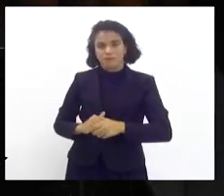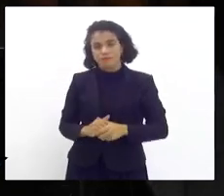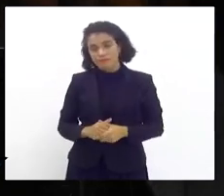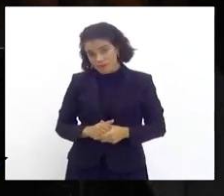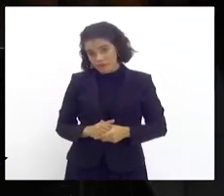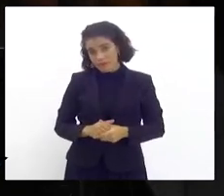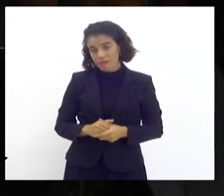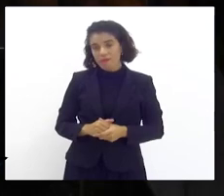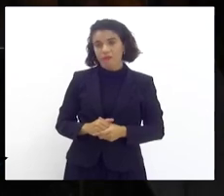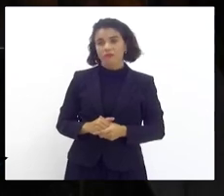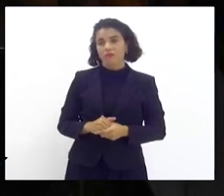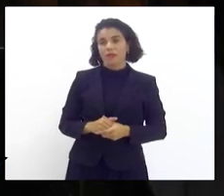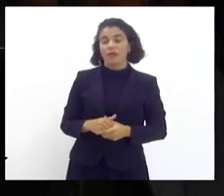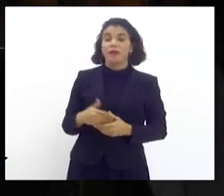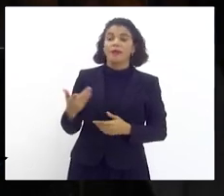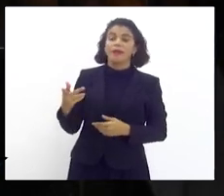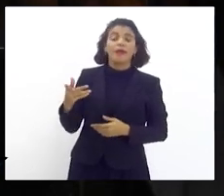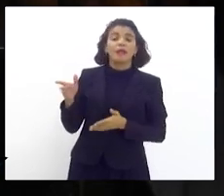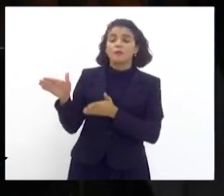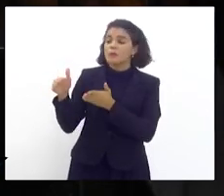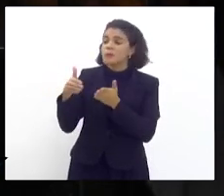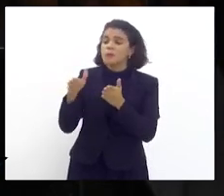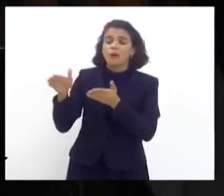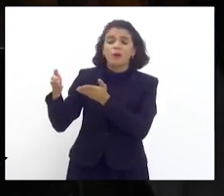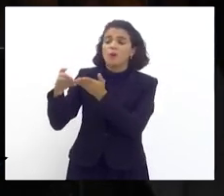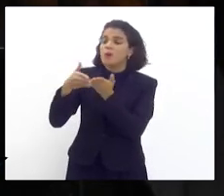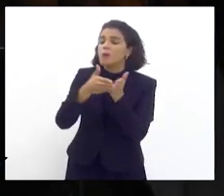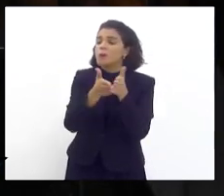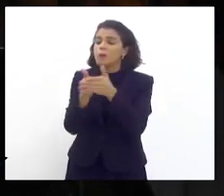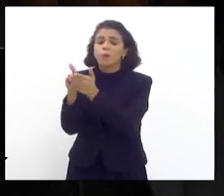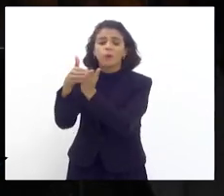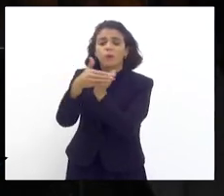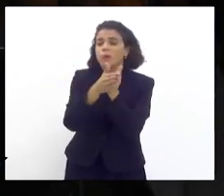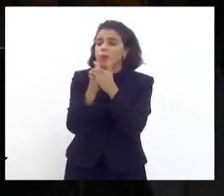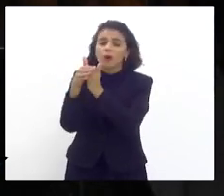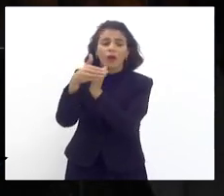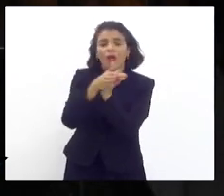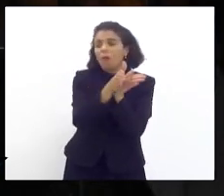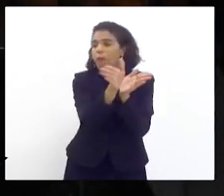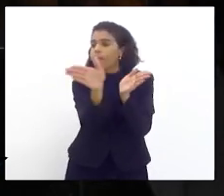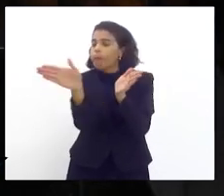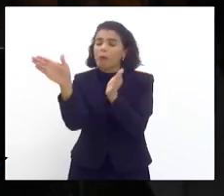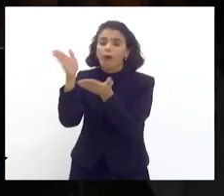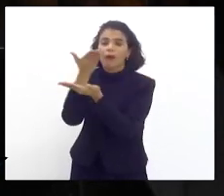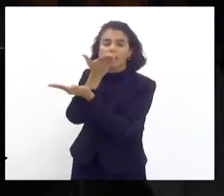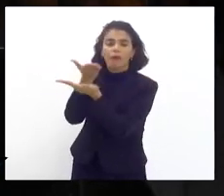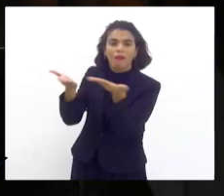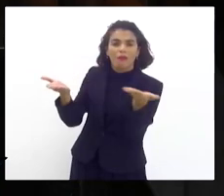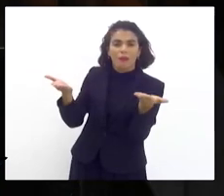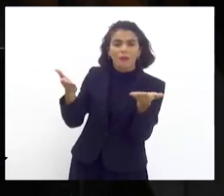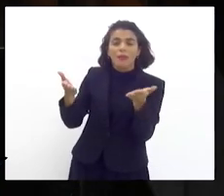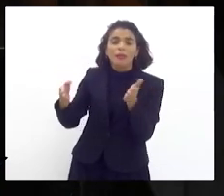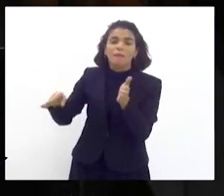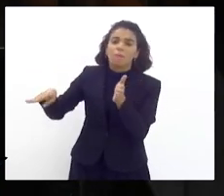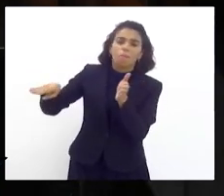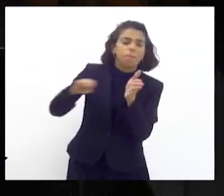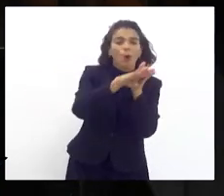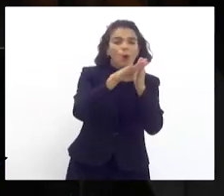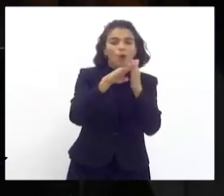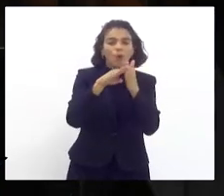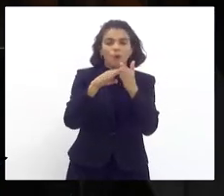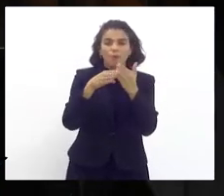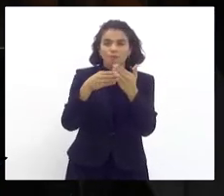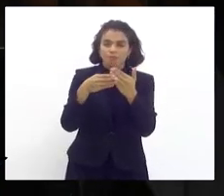E ele errou o rumo, saiu do canal de navegação e bateu contra o